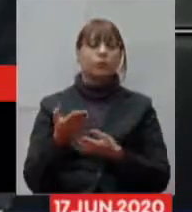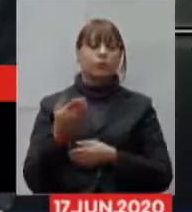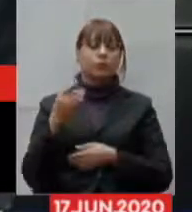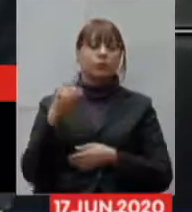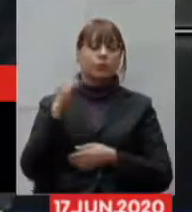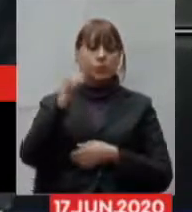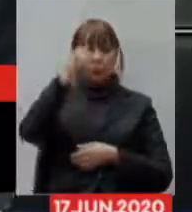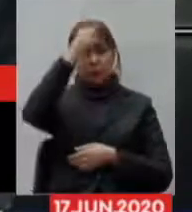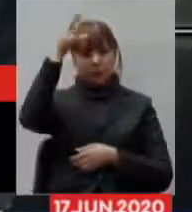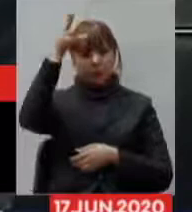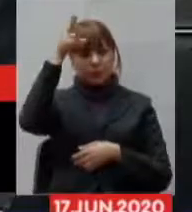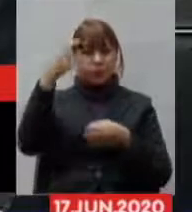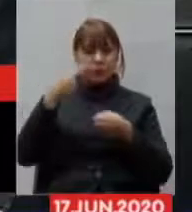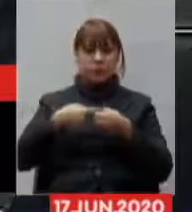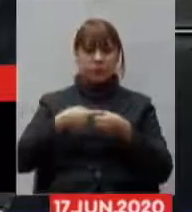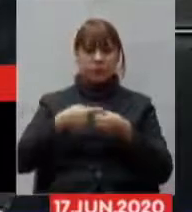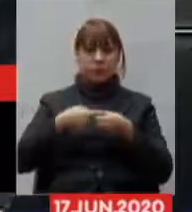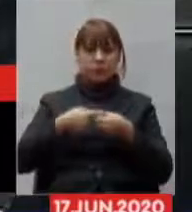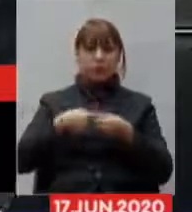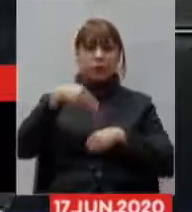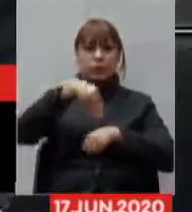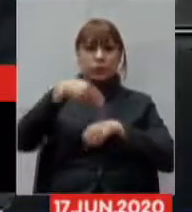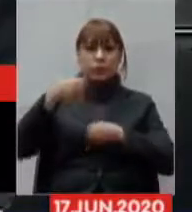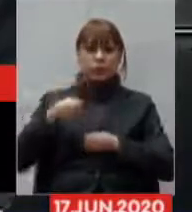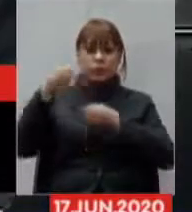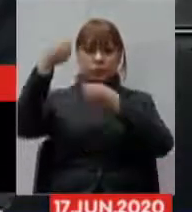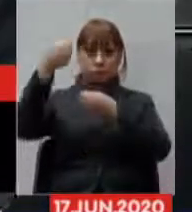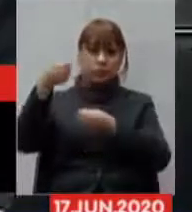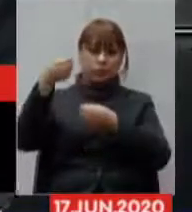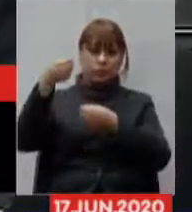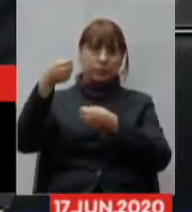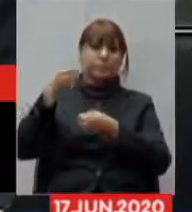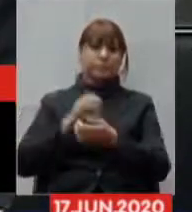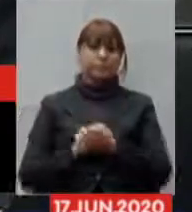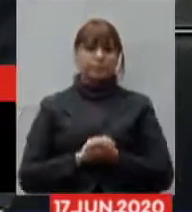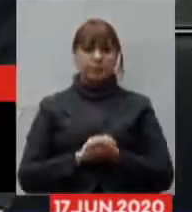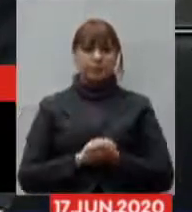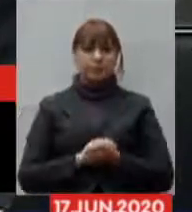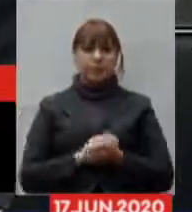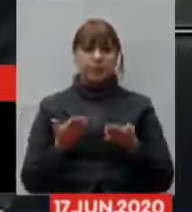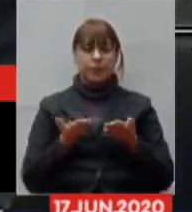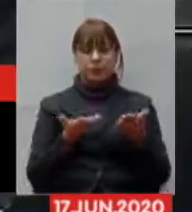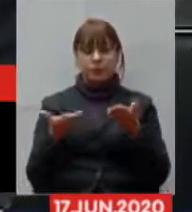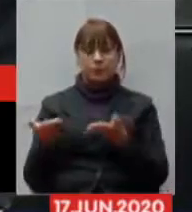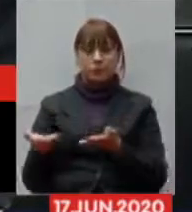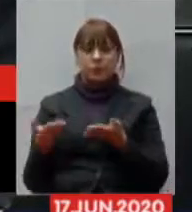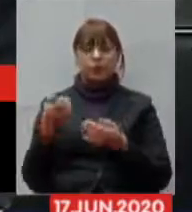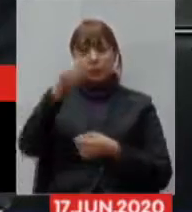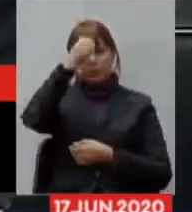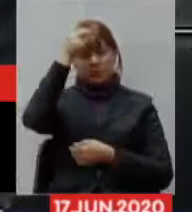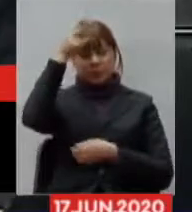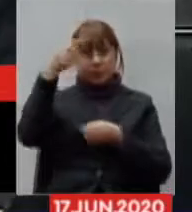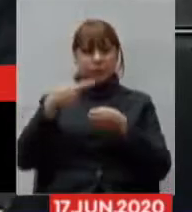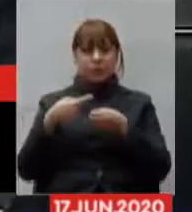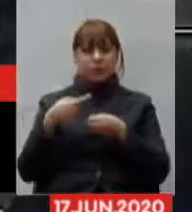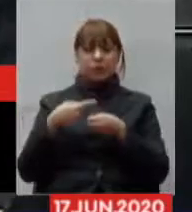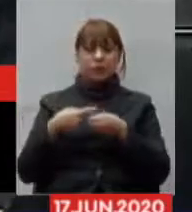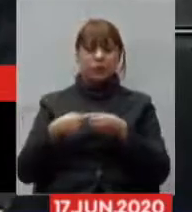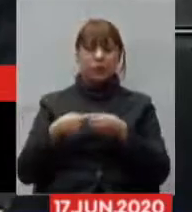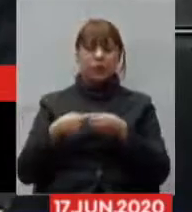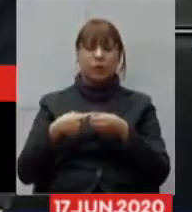seguida nós retornamos ao prefeito de Uberaba Paulo Pial vamos passar a palavra ao prefeito grego